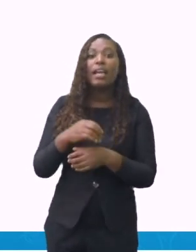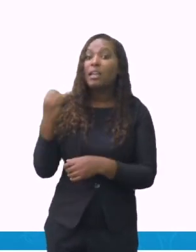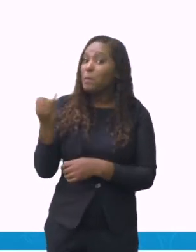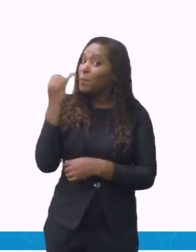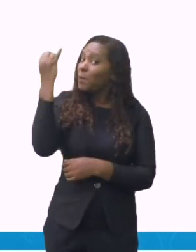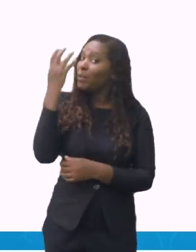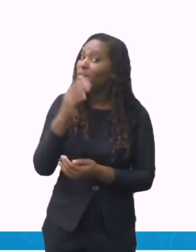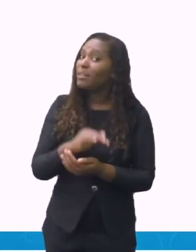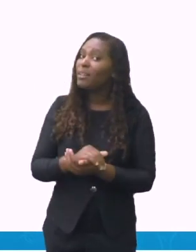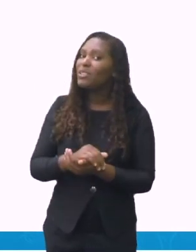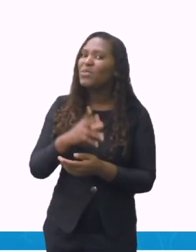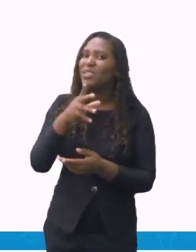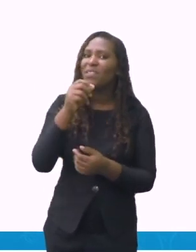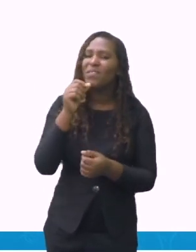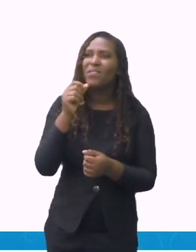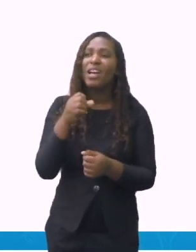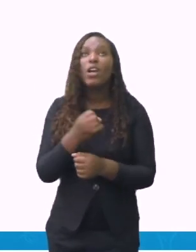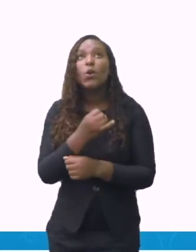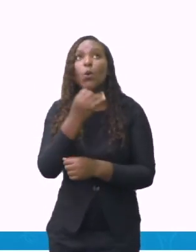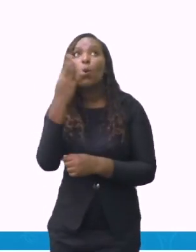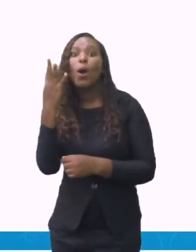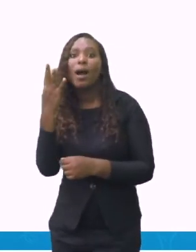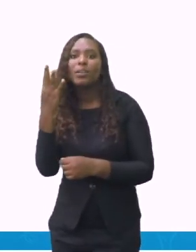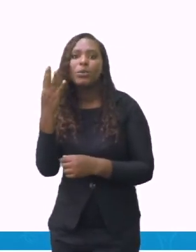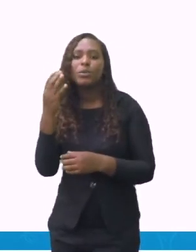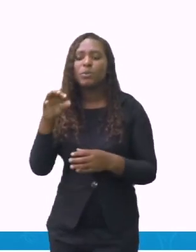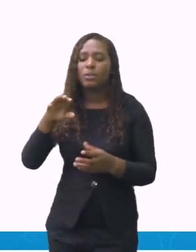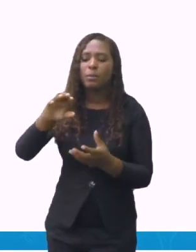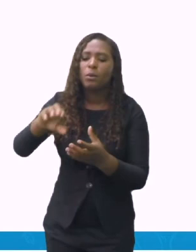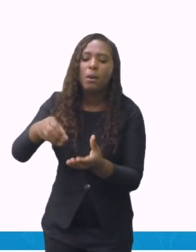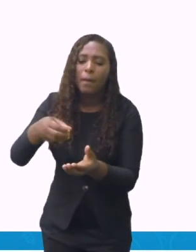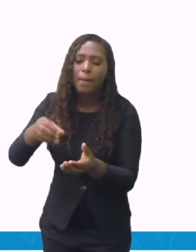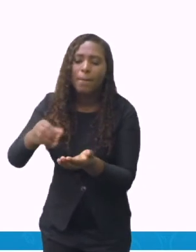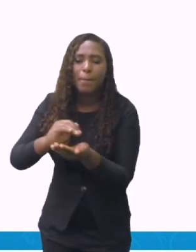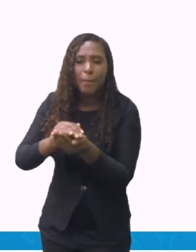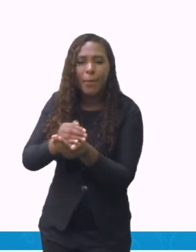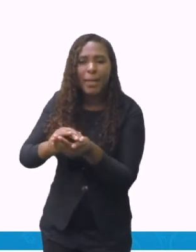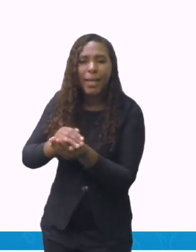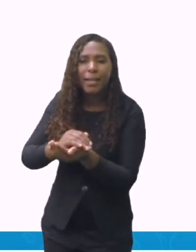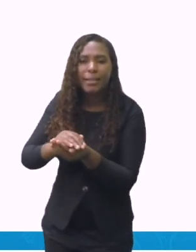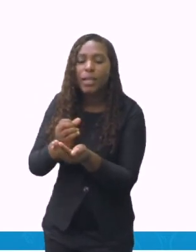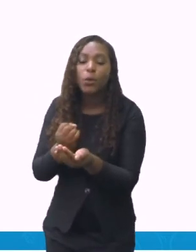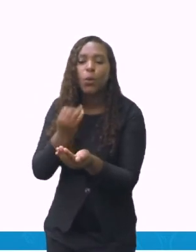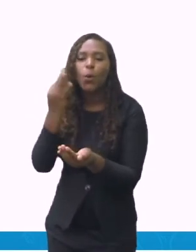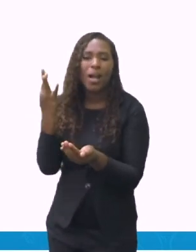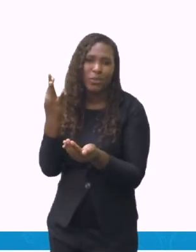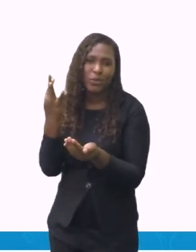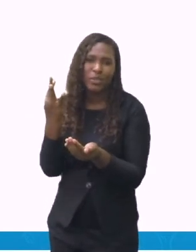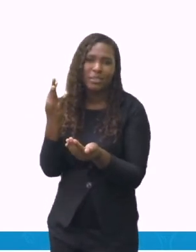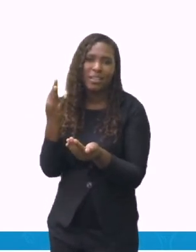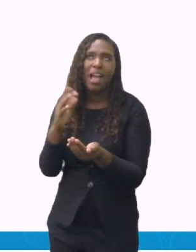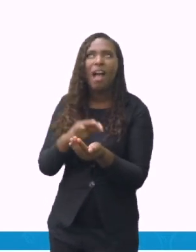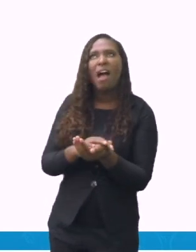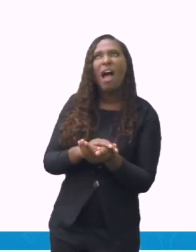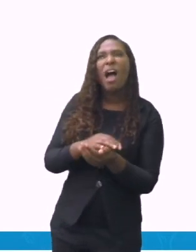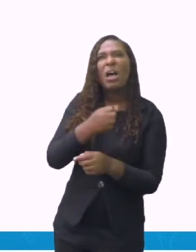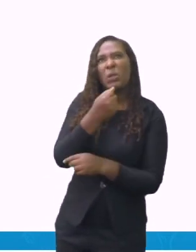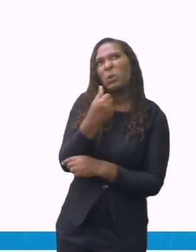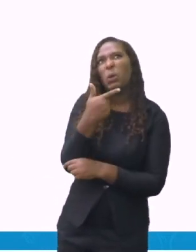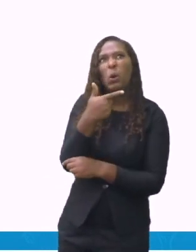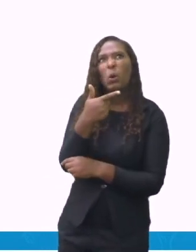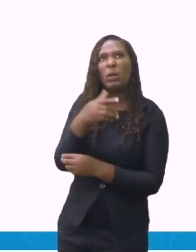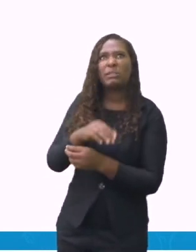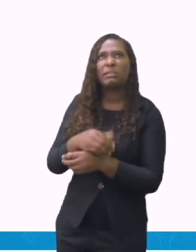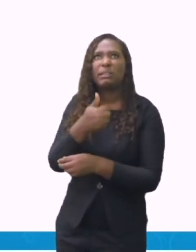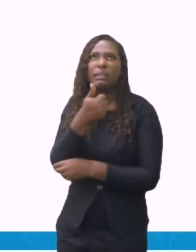12 pedaços. Porque assim a gente dá uma ideia para a pessoa que vai fazer essa receita. E